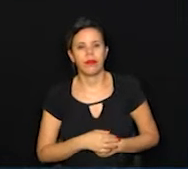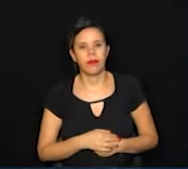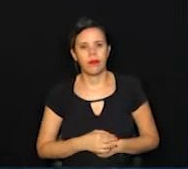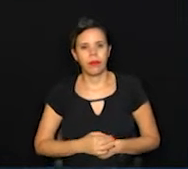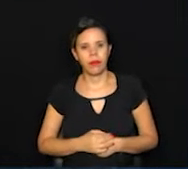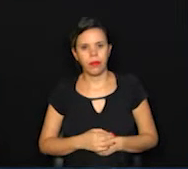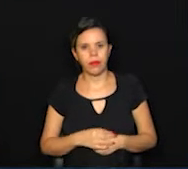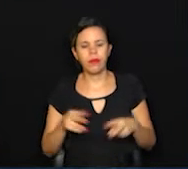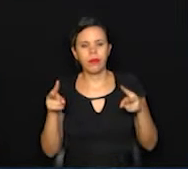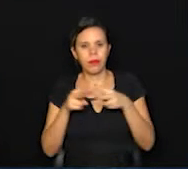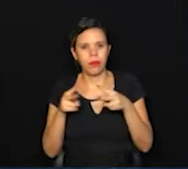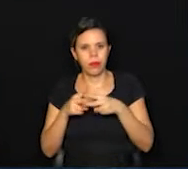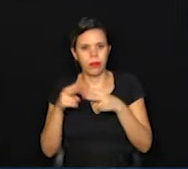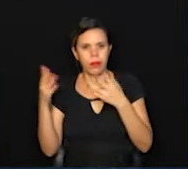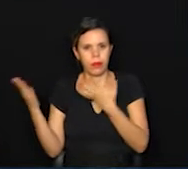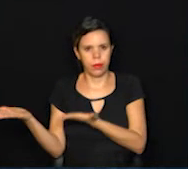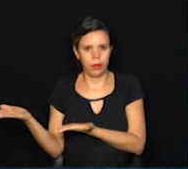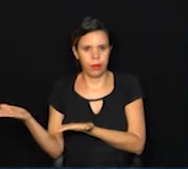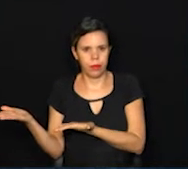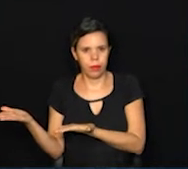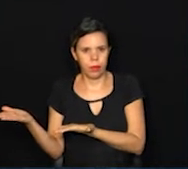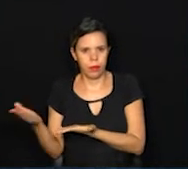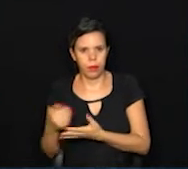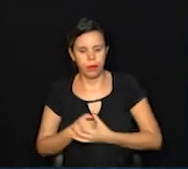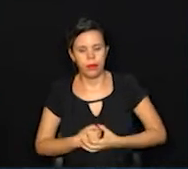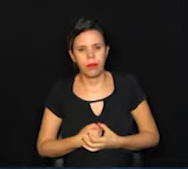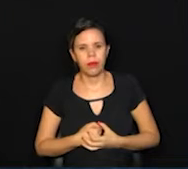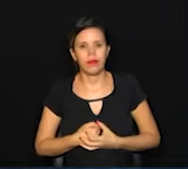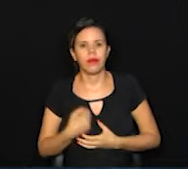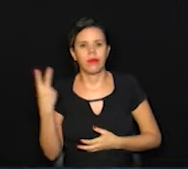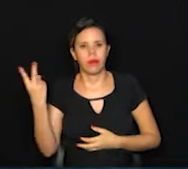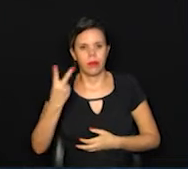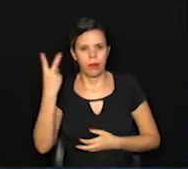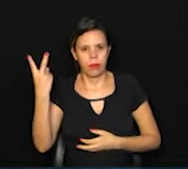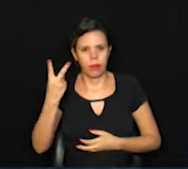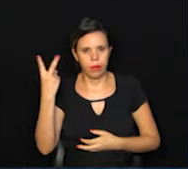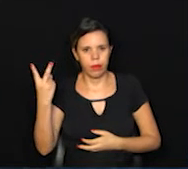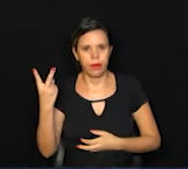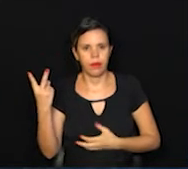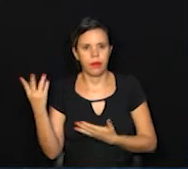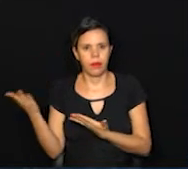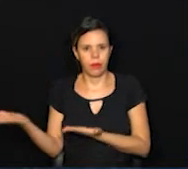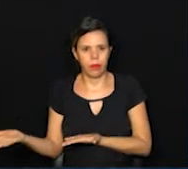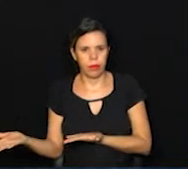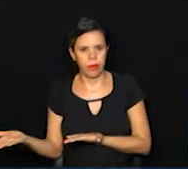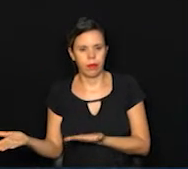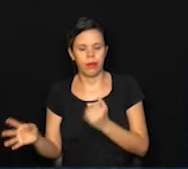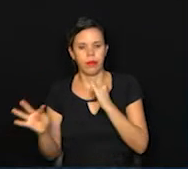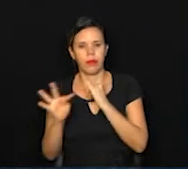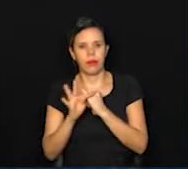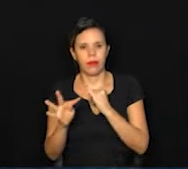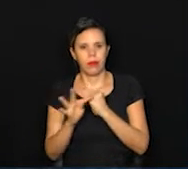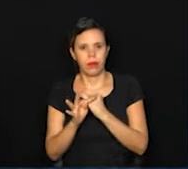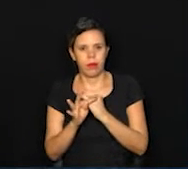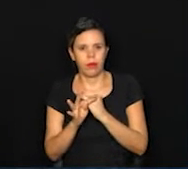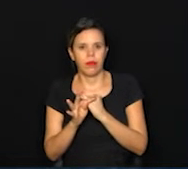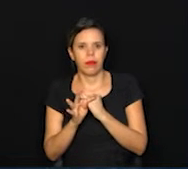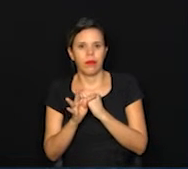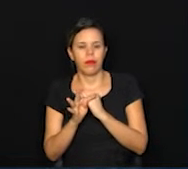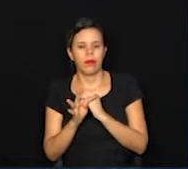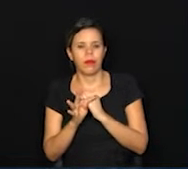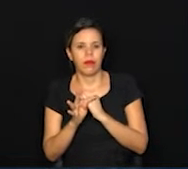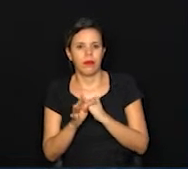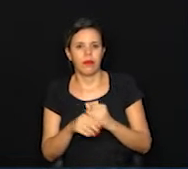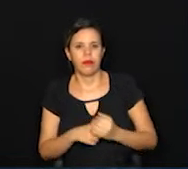.508. Paulínia, 10.303. Valinhos, 10.268.